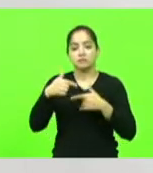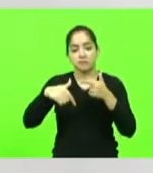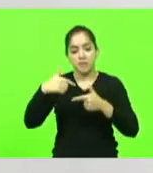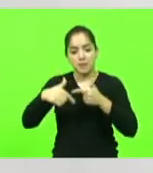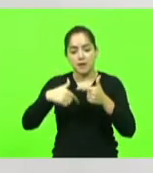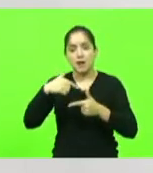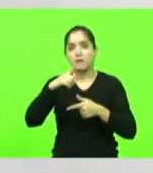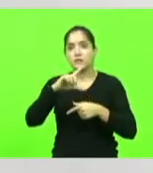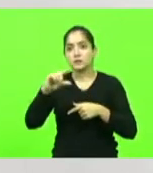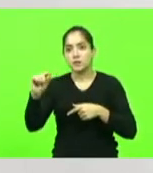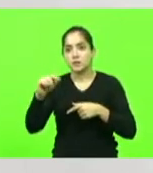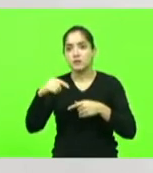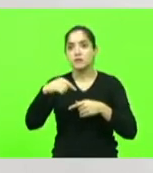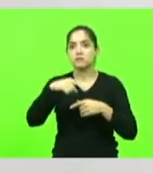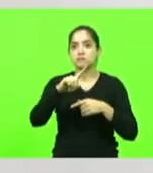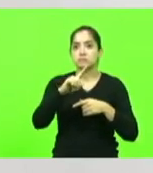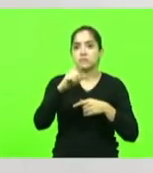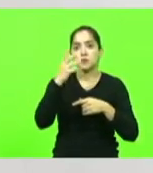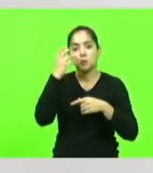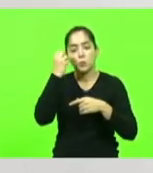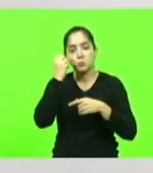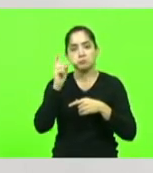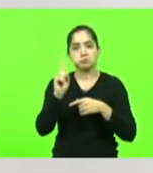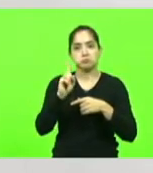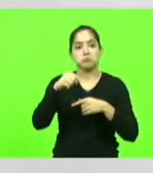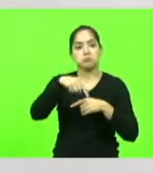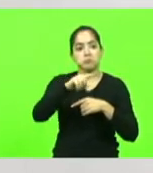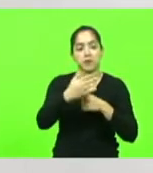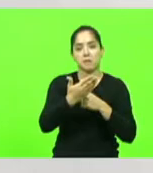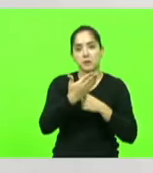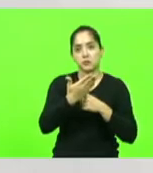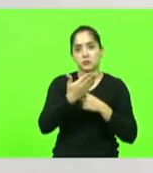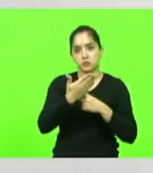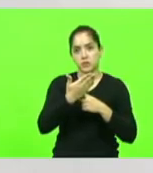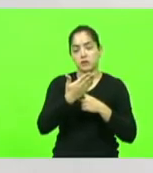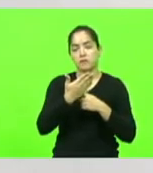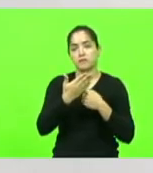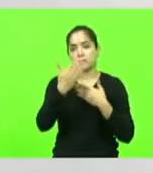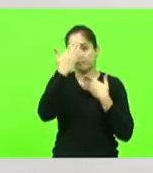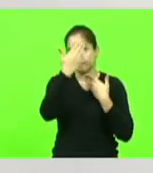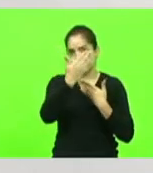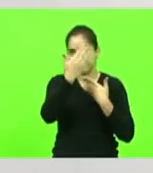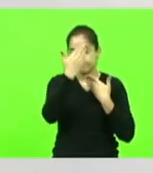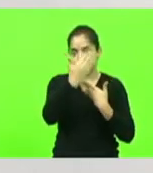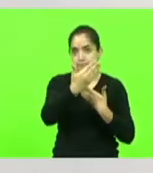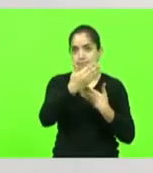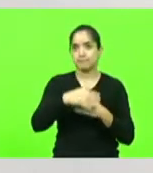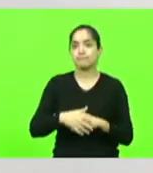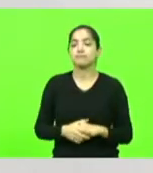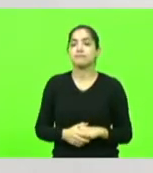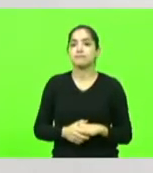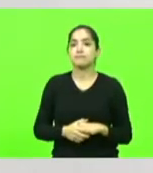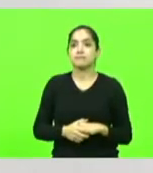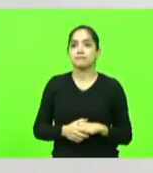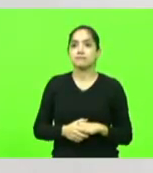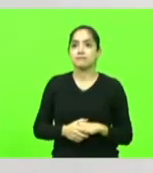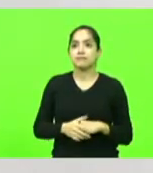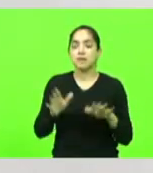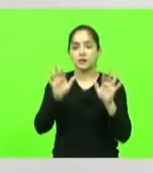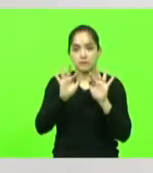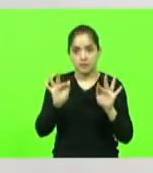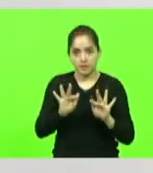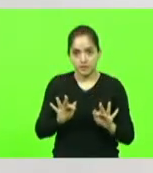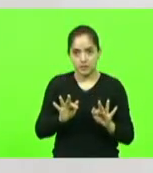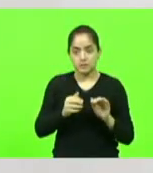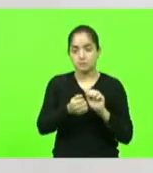sem dormir mesmo, para a rua, me ajudar. E eu sou muito grato a ela e feliz por tê-la a